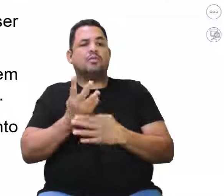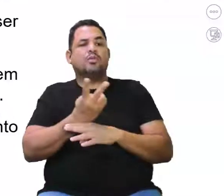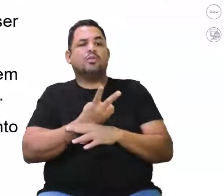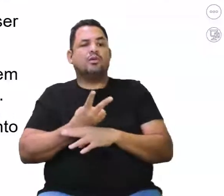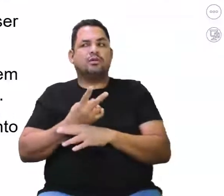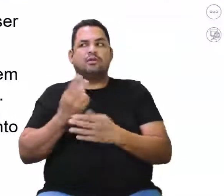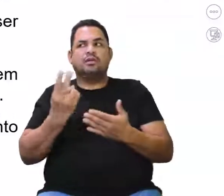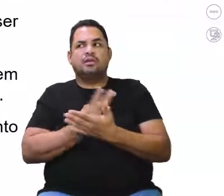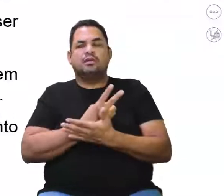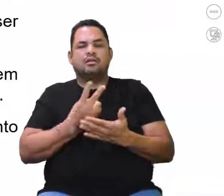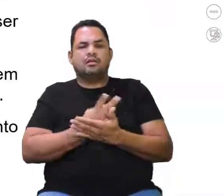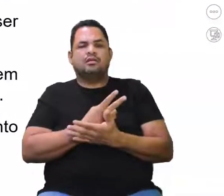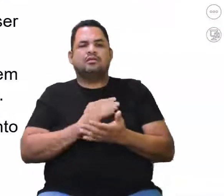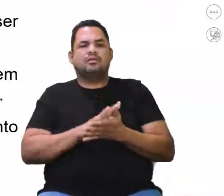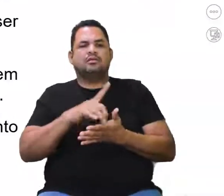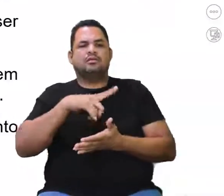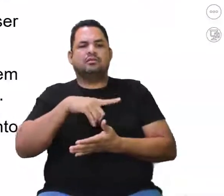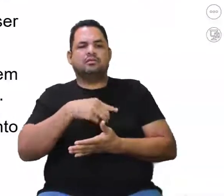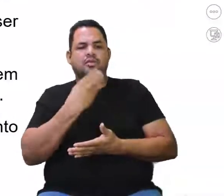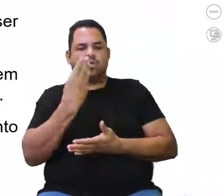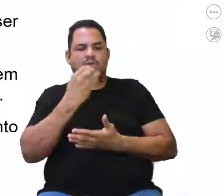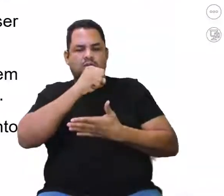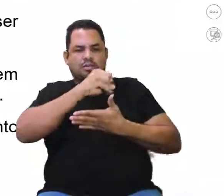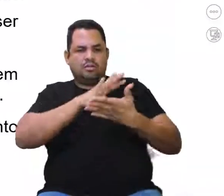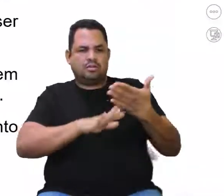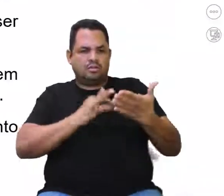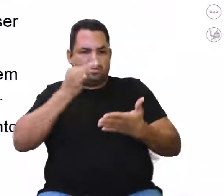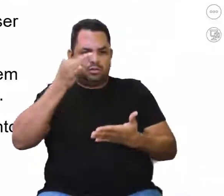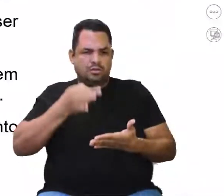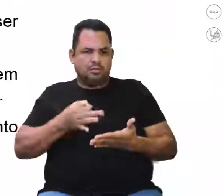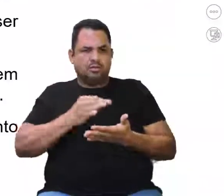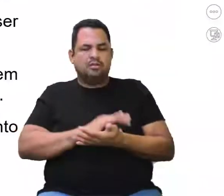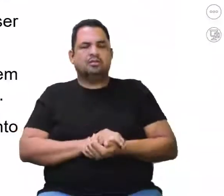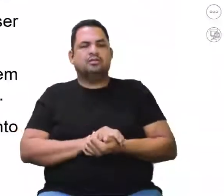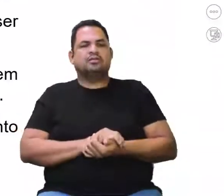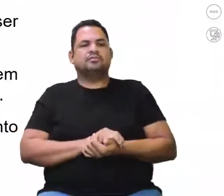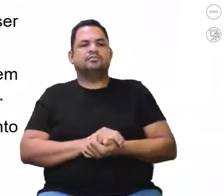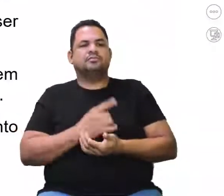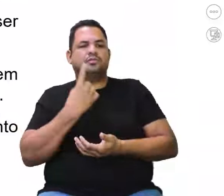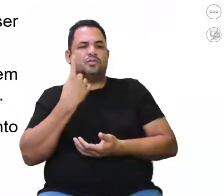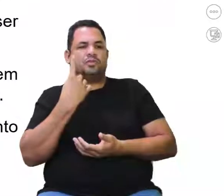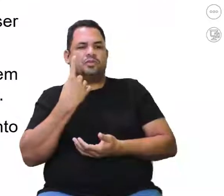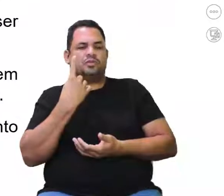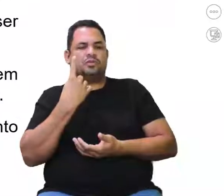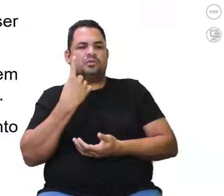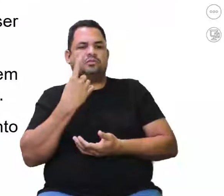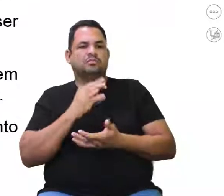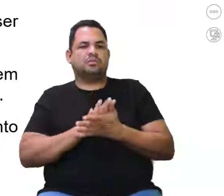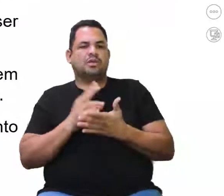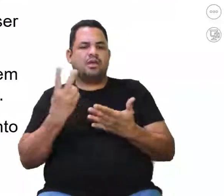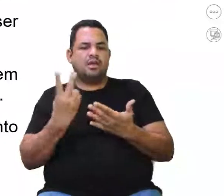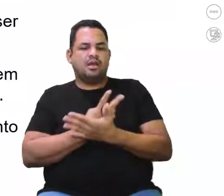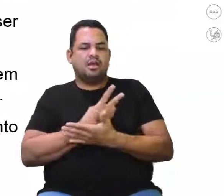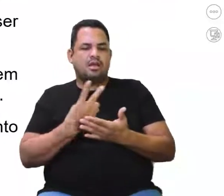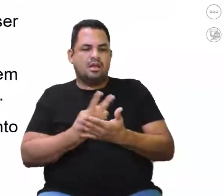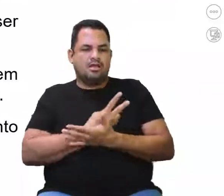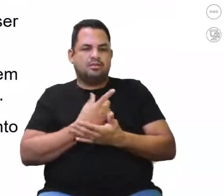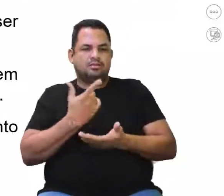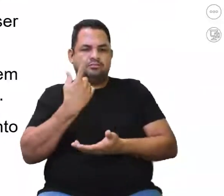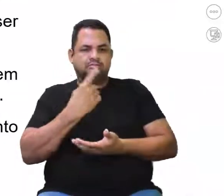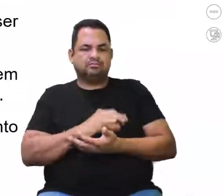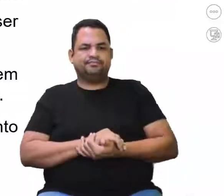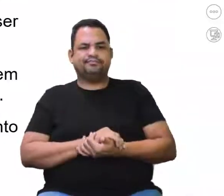incorreto. Então, nós temos quatro alternativas corretas e apenas uma que está errada, né? Que está